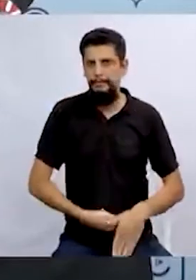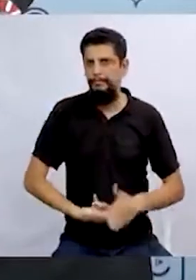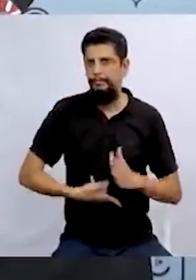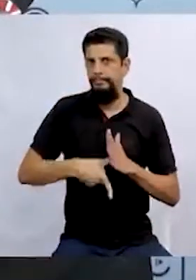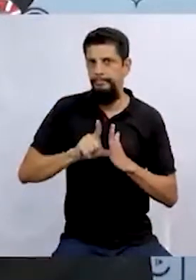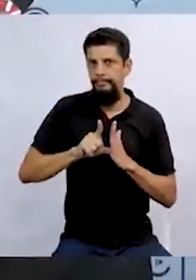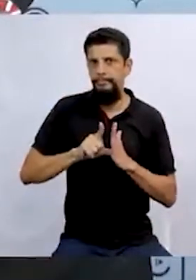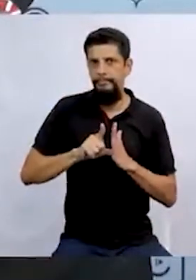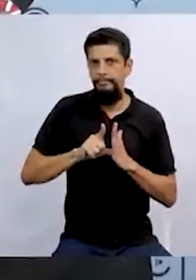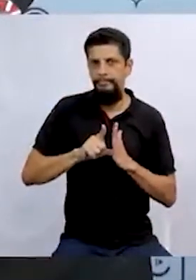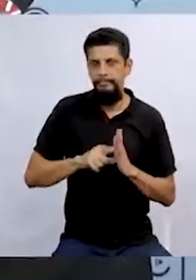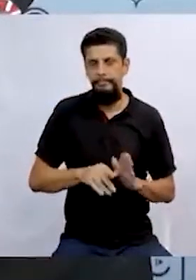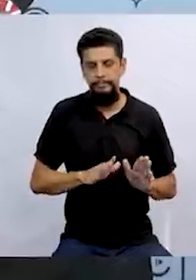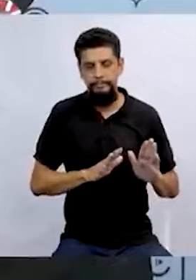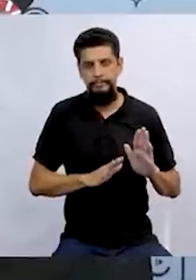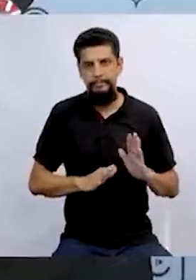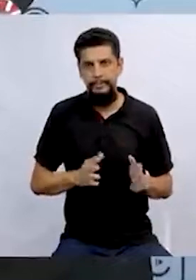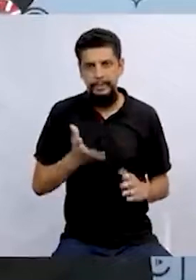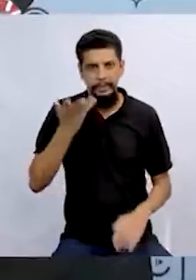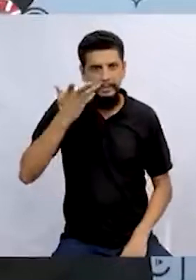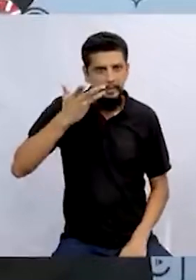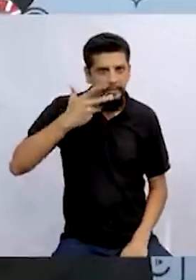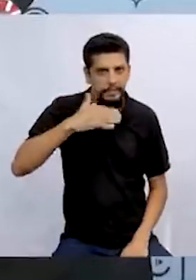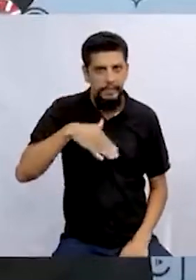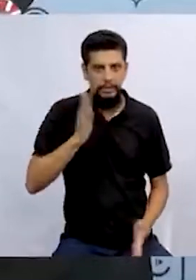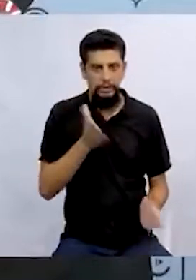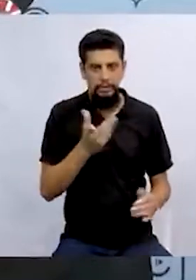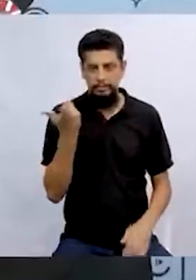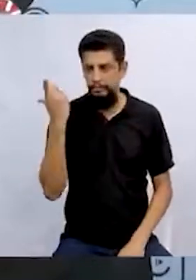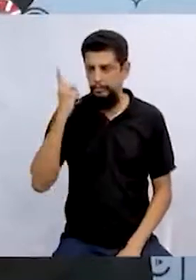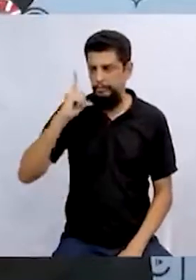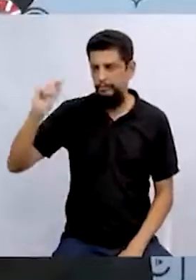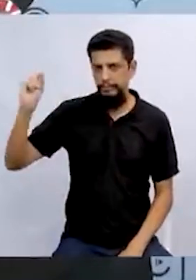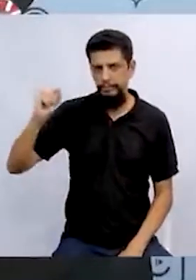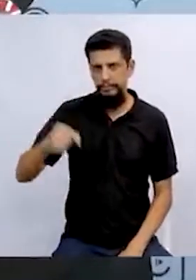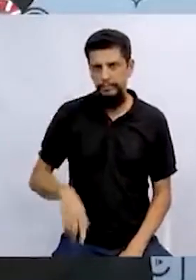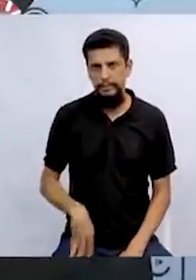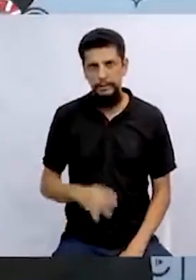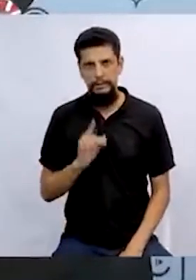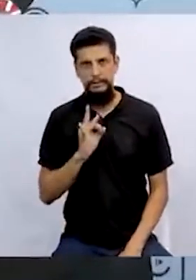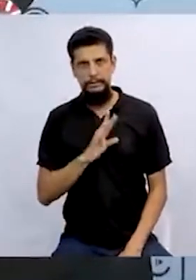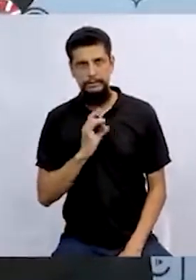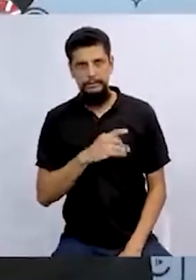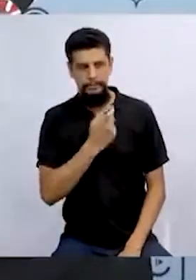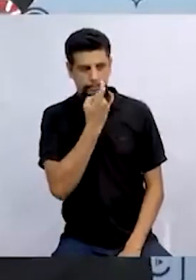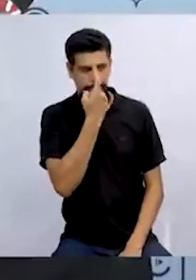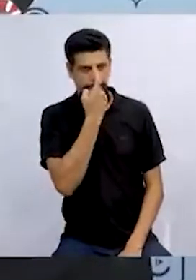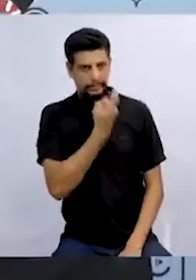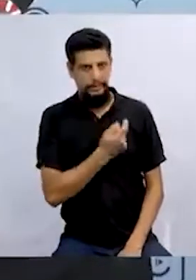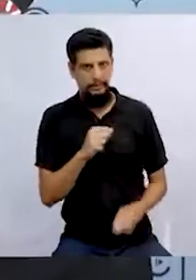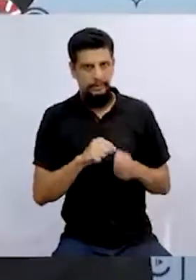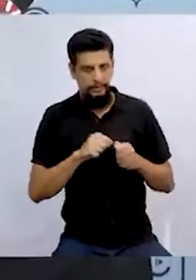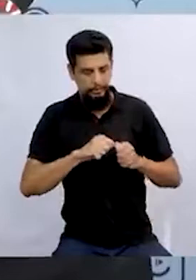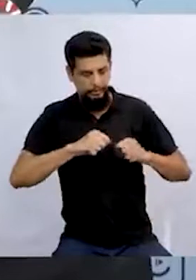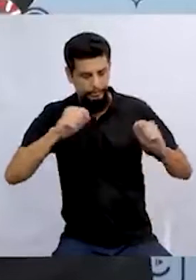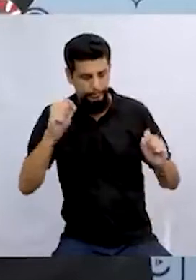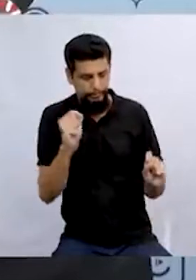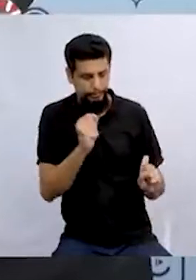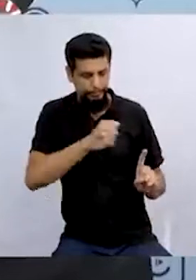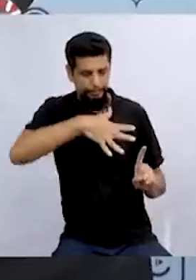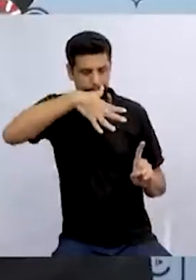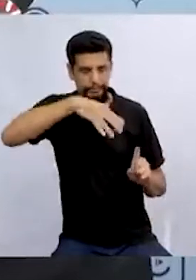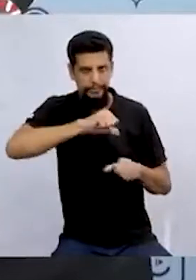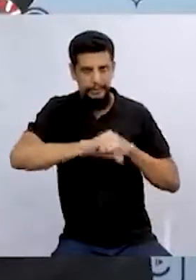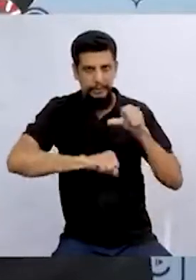mesmo de ela se recompor, as crianças já tinham saído correndo com medo de que a bruxa fizesse algum feitiço